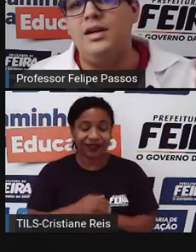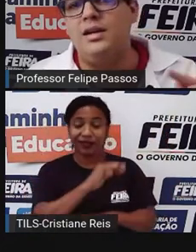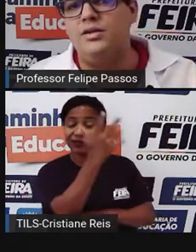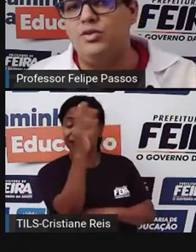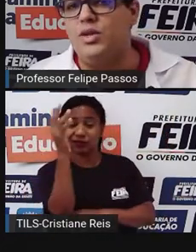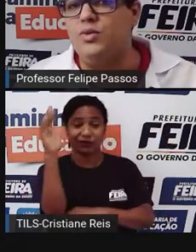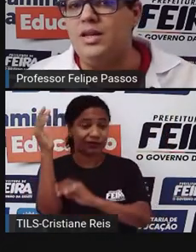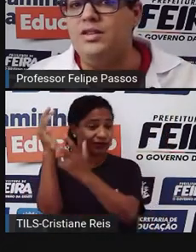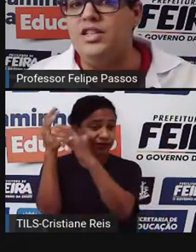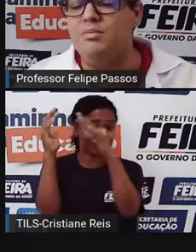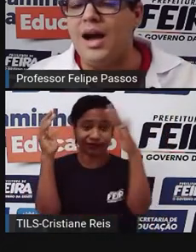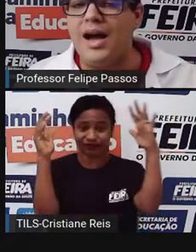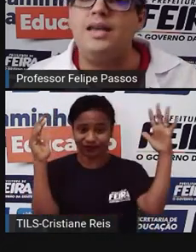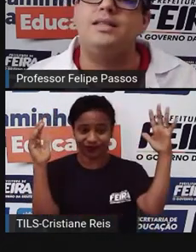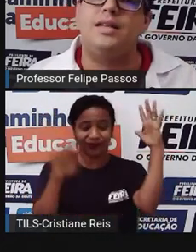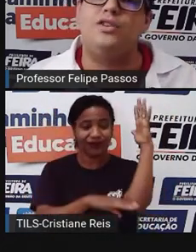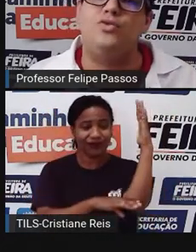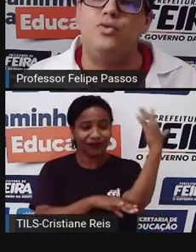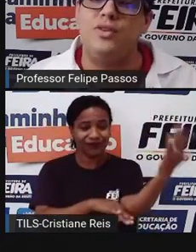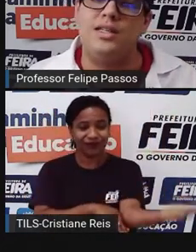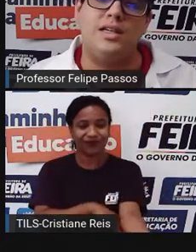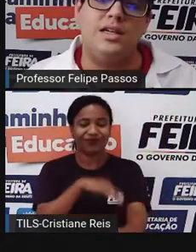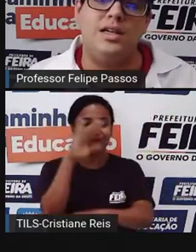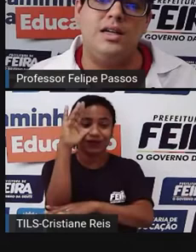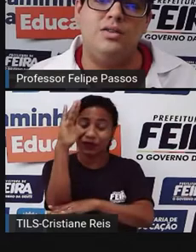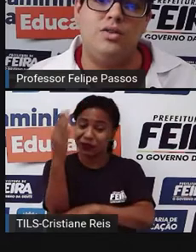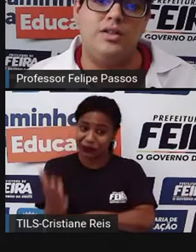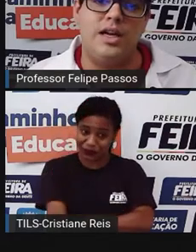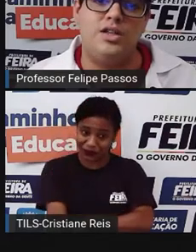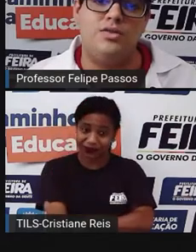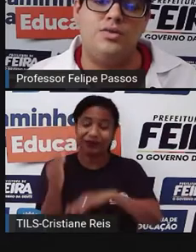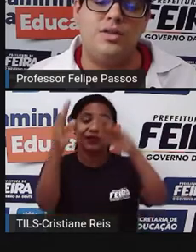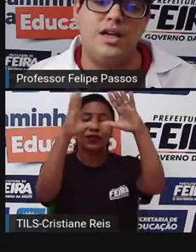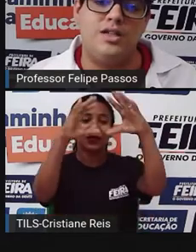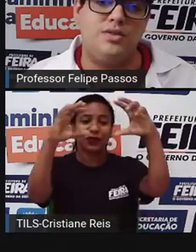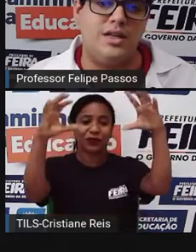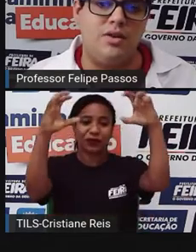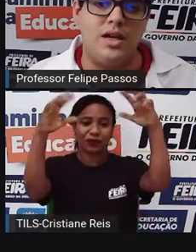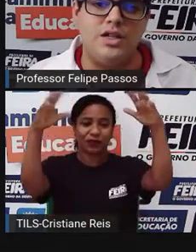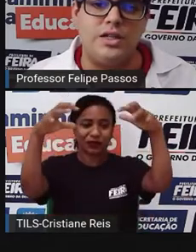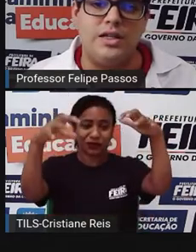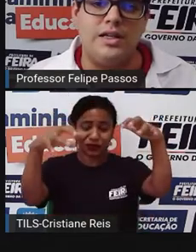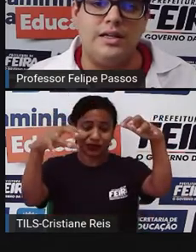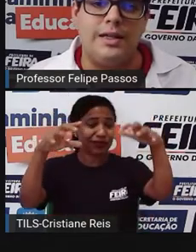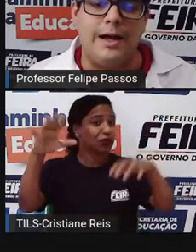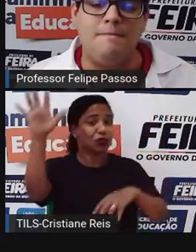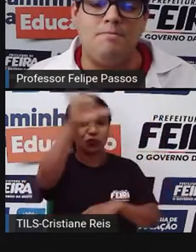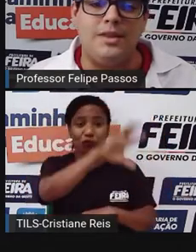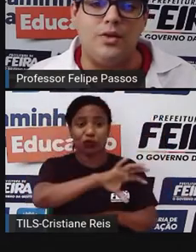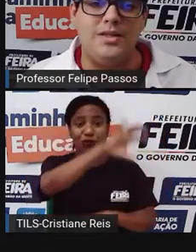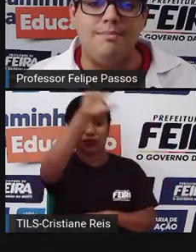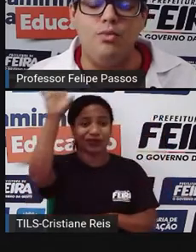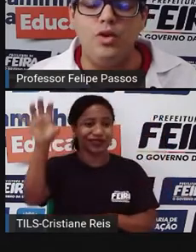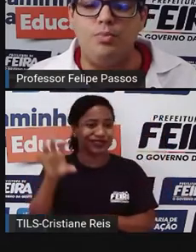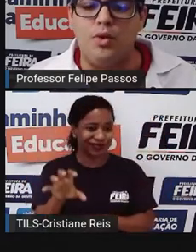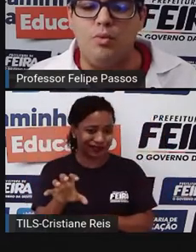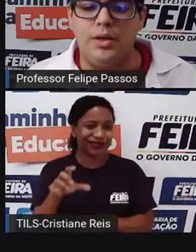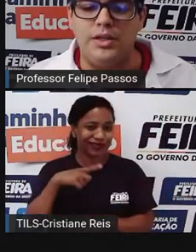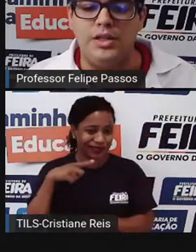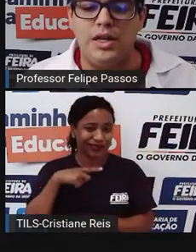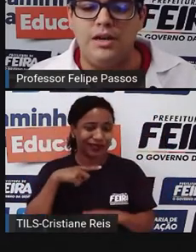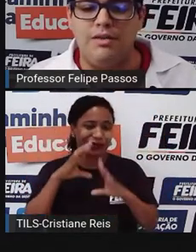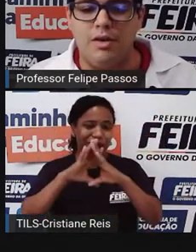diminuir demais as chuvas aqui no Nordeste, no Sudeste, no Centro-Oeste. Então, isso é muito